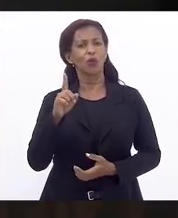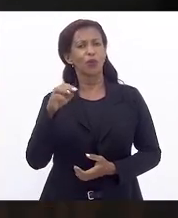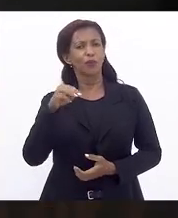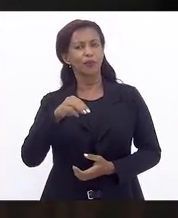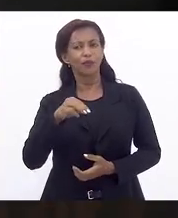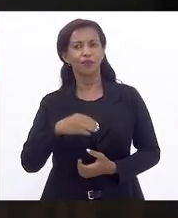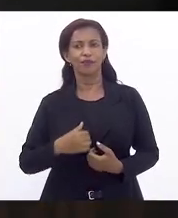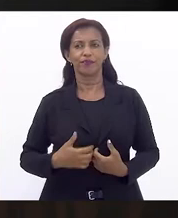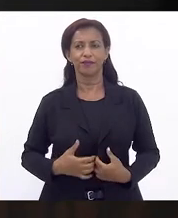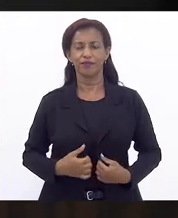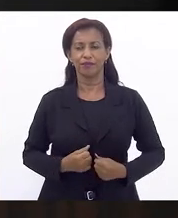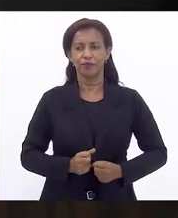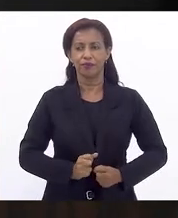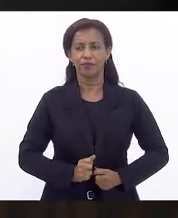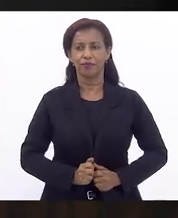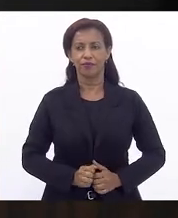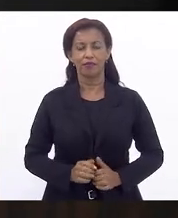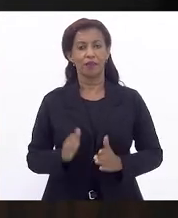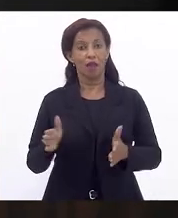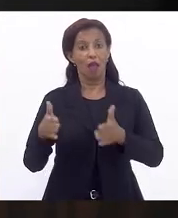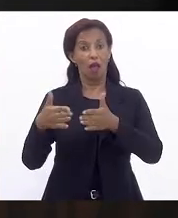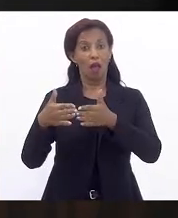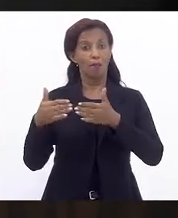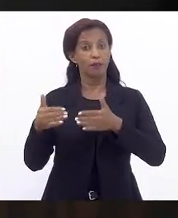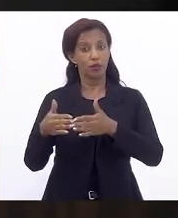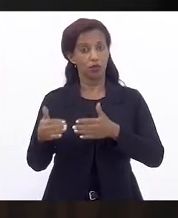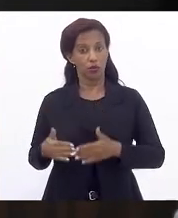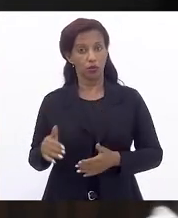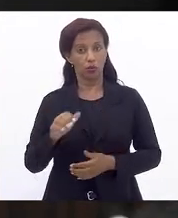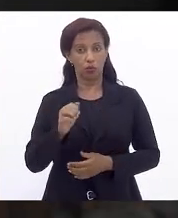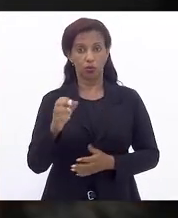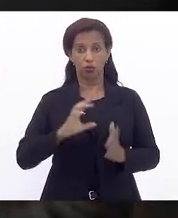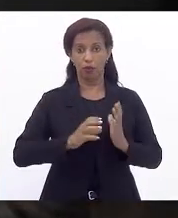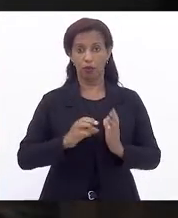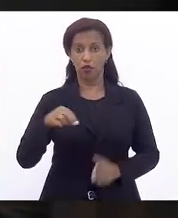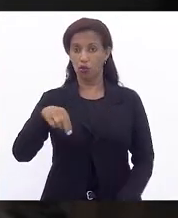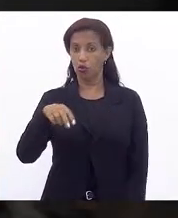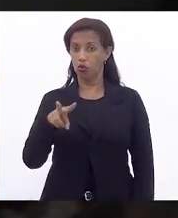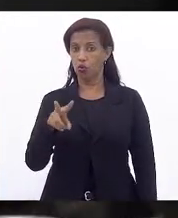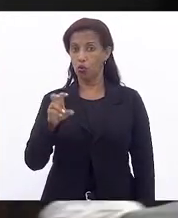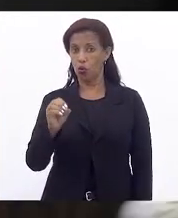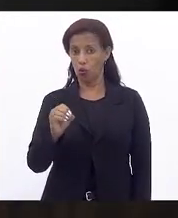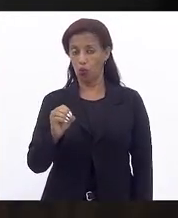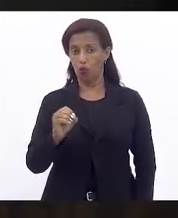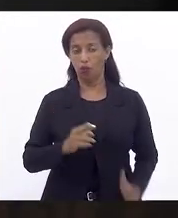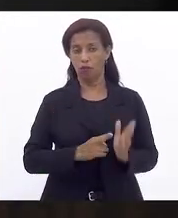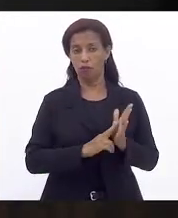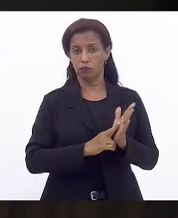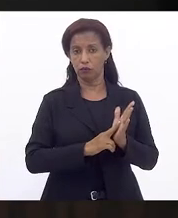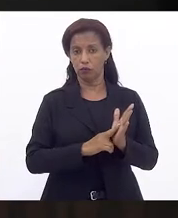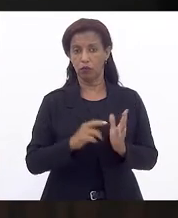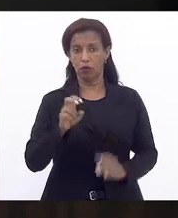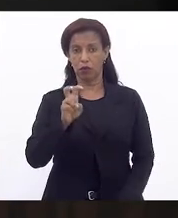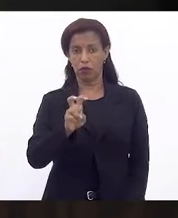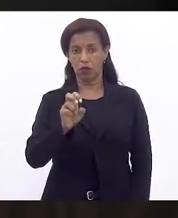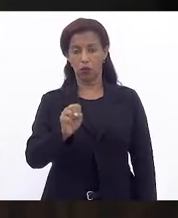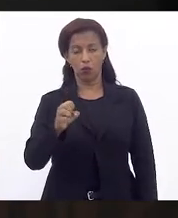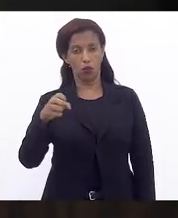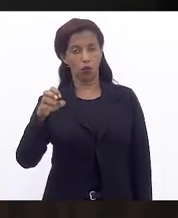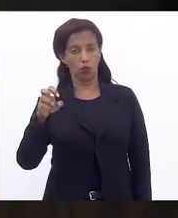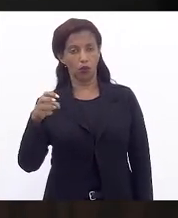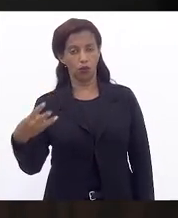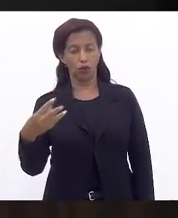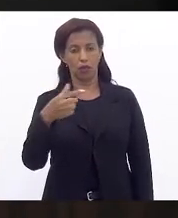deputado Val. Vou fazer um registro das abstenções do novo. Para que não tenha indivíduo, procede de resolução. O 583